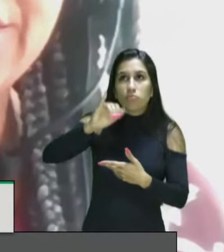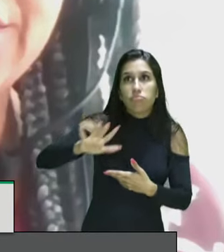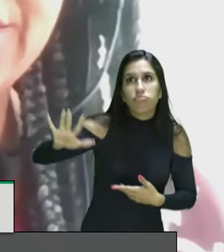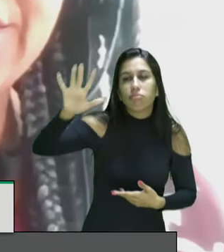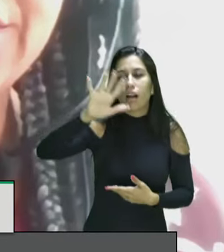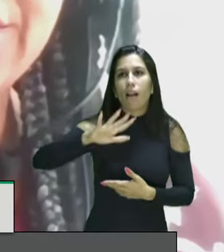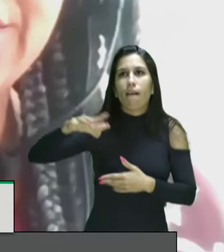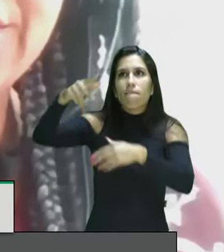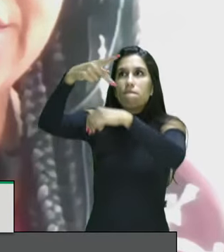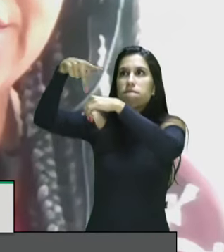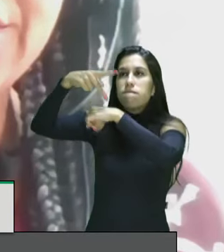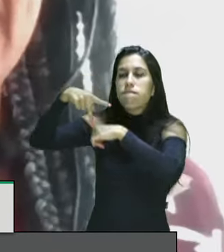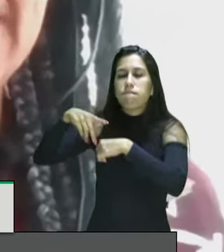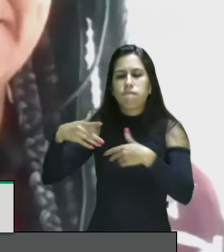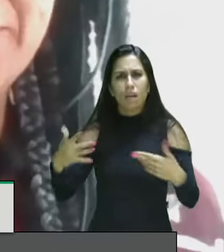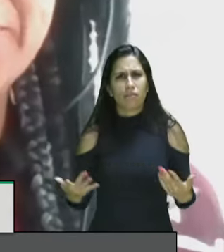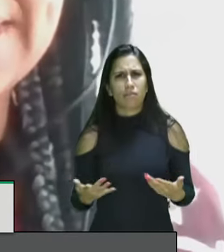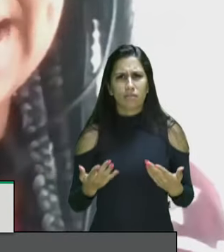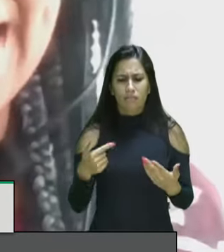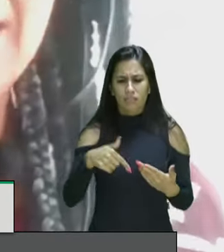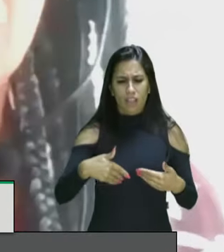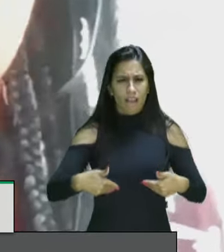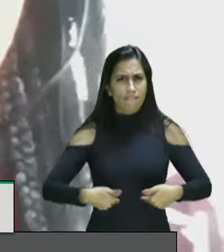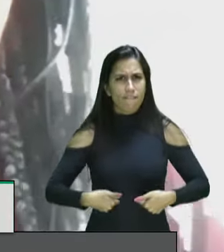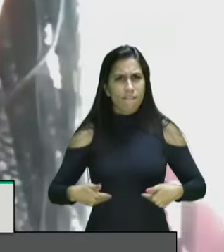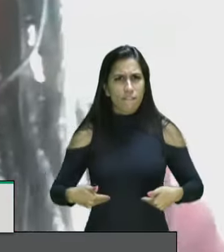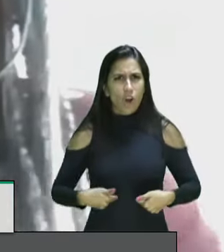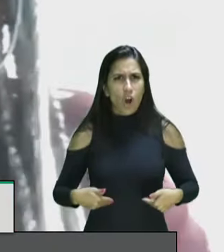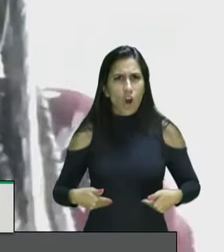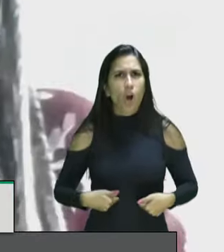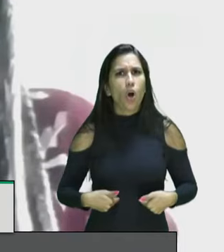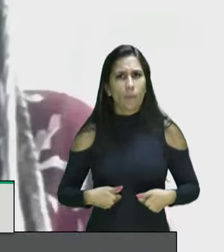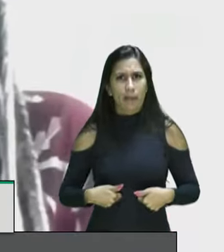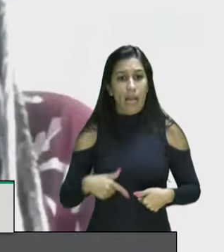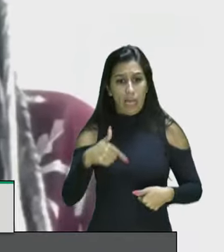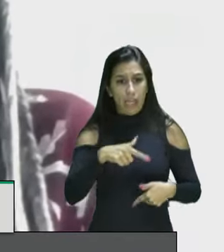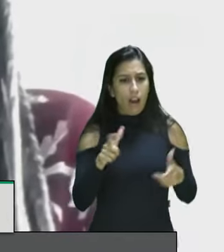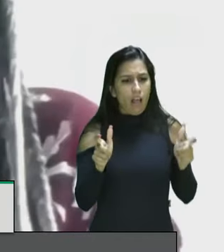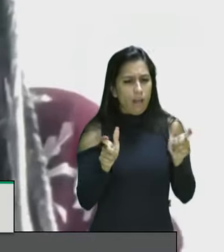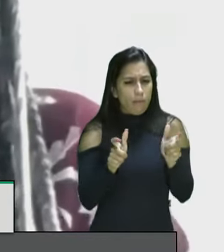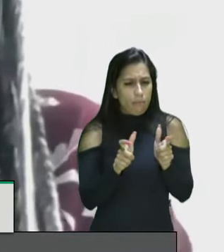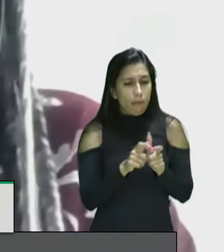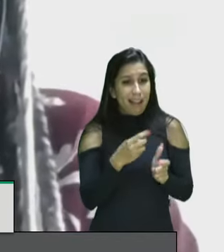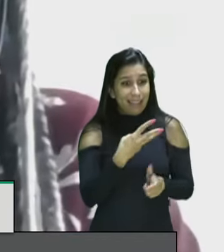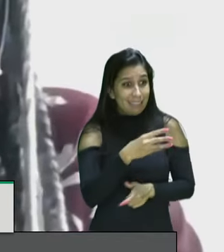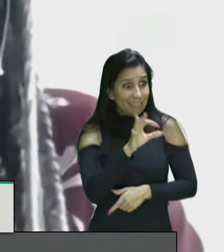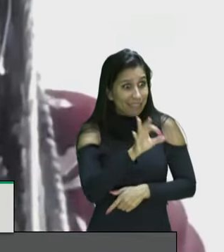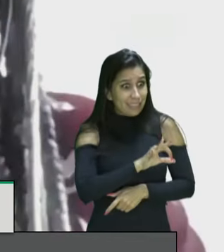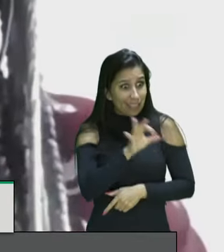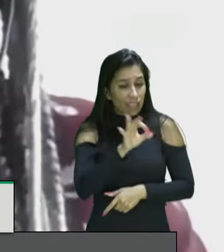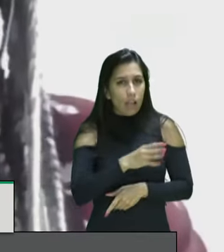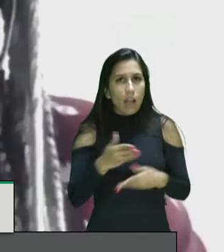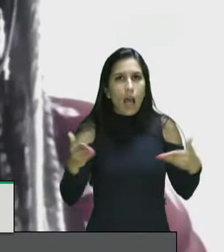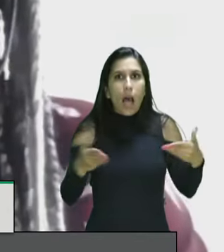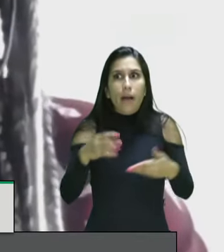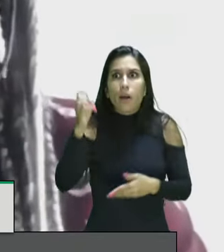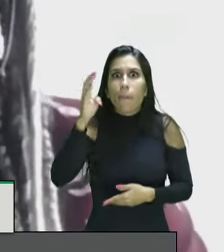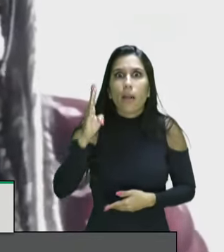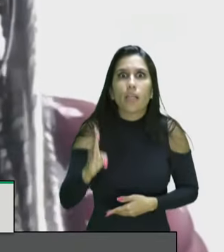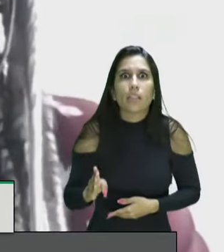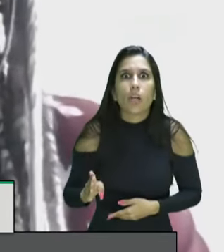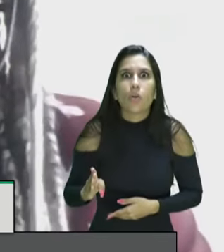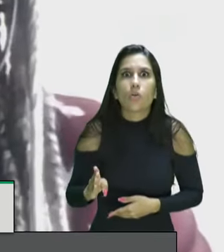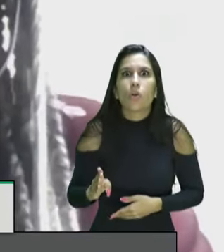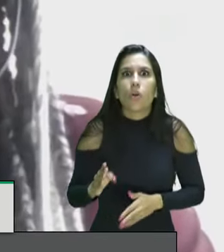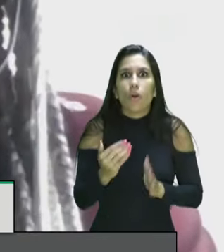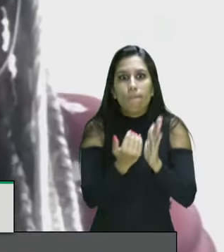à fome e que tinha um índice de pobreza extrema de 3% para um Brasil hoje que volta ao